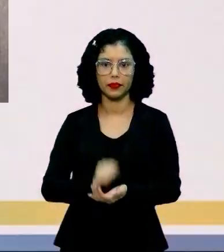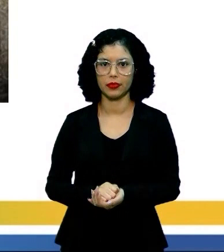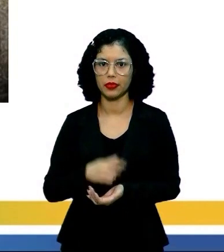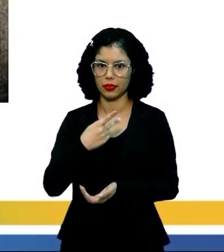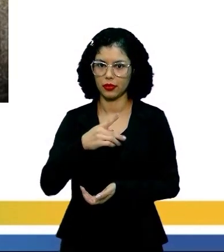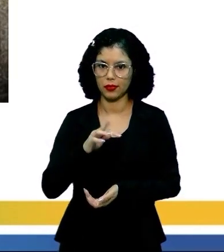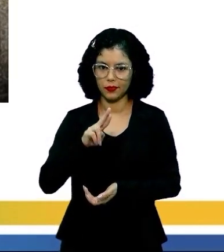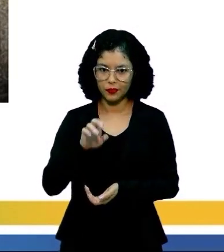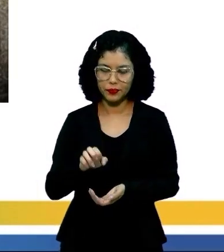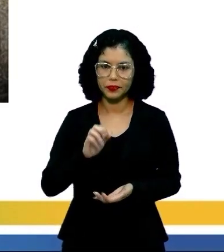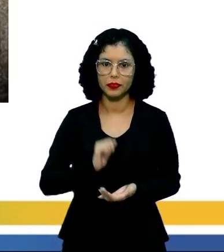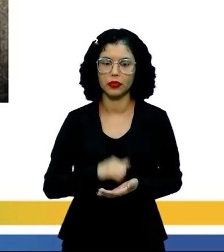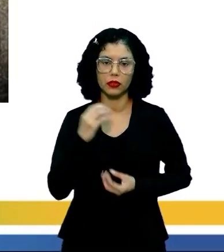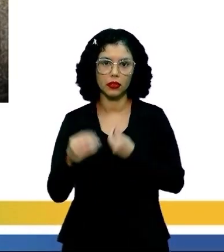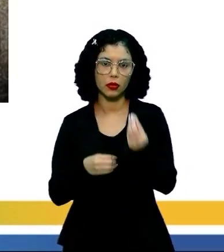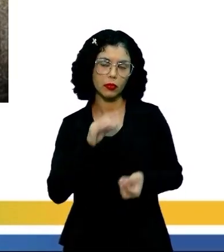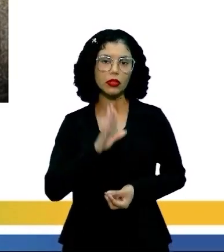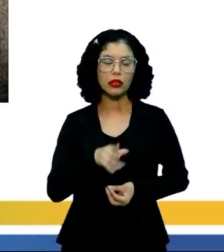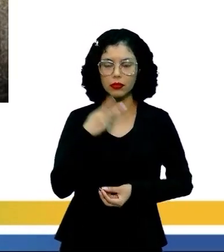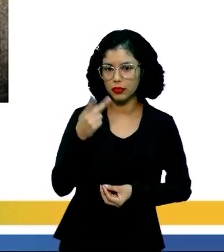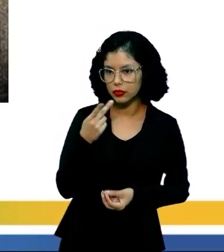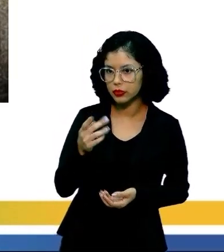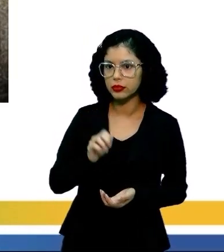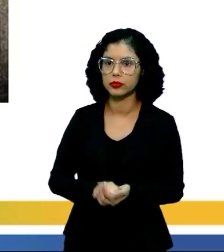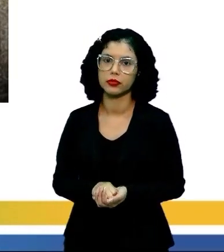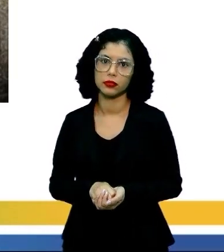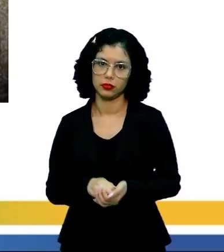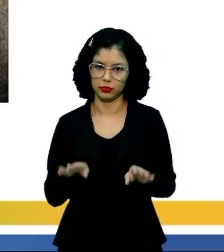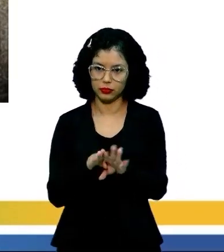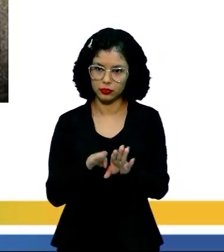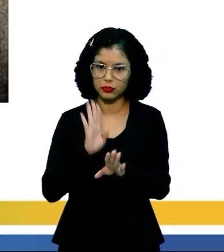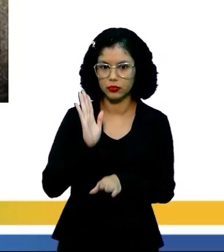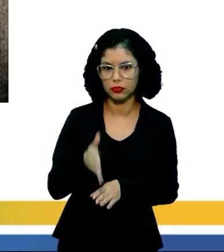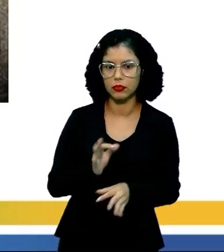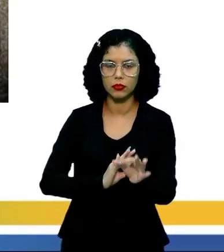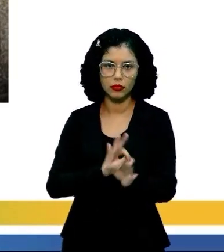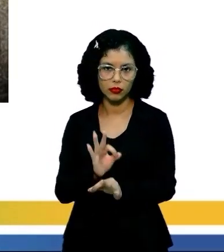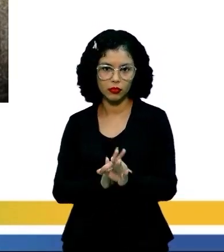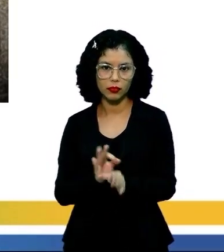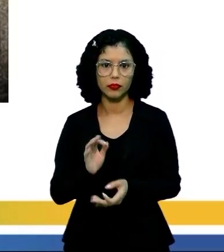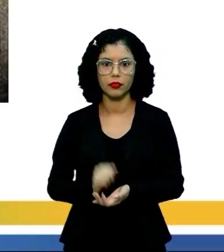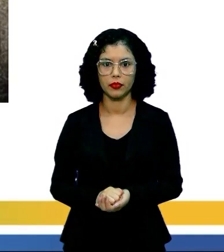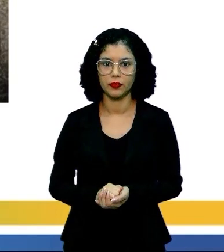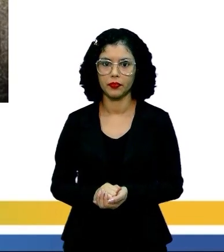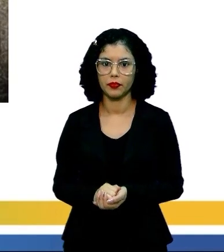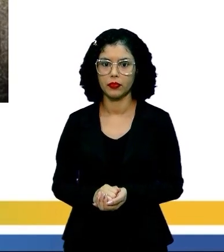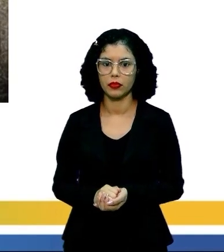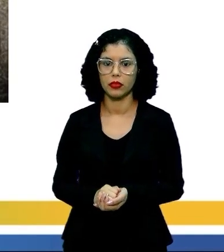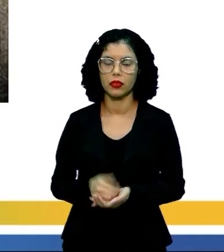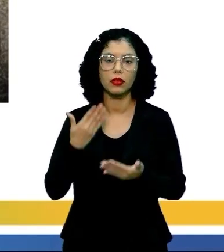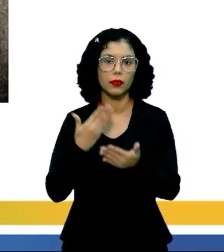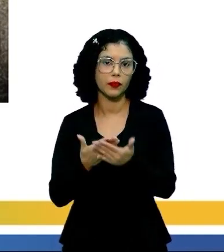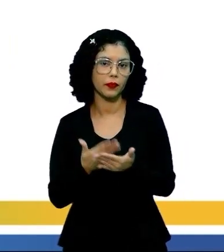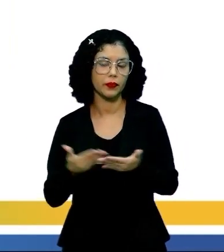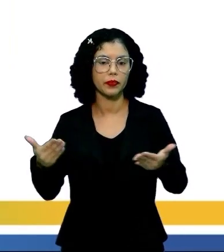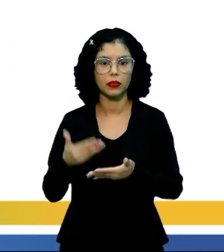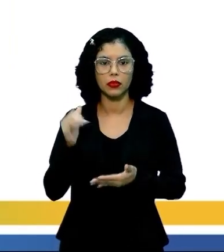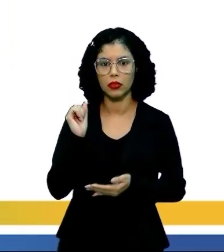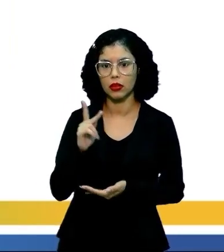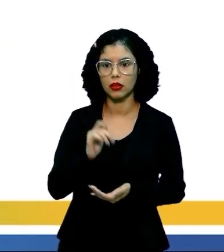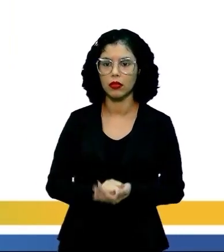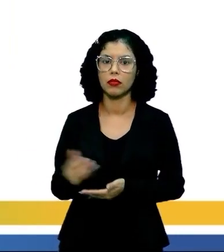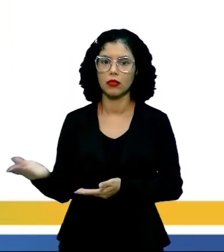-modernismo. Como nós já falamos sobre ele, Augusto dos Anjos, nós não vamos tratar acerca dele nesta aula, tá bom?